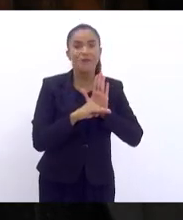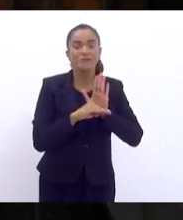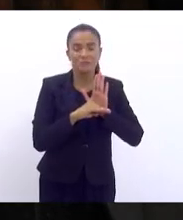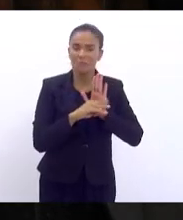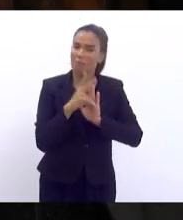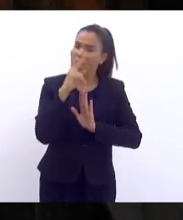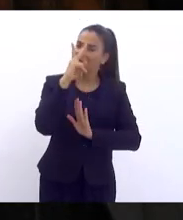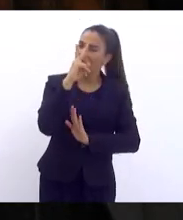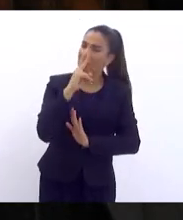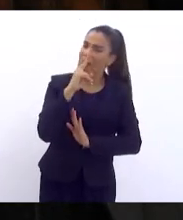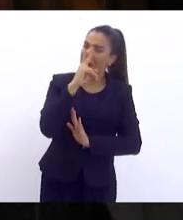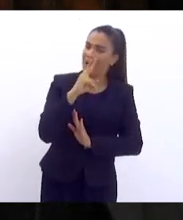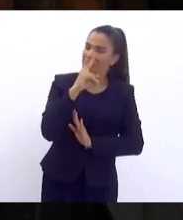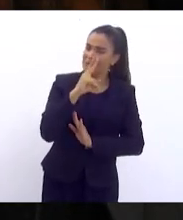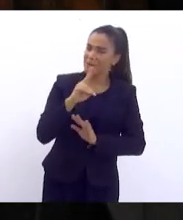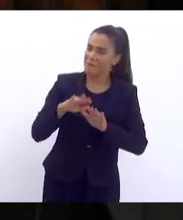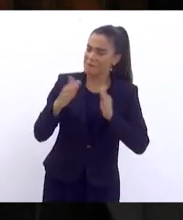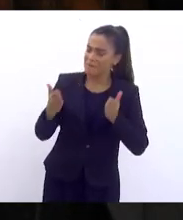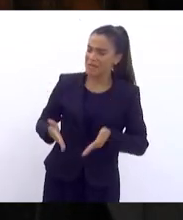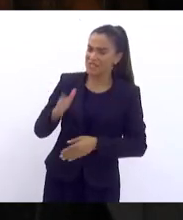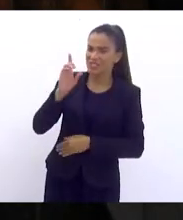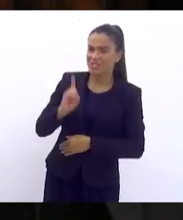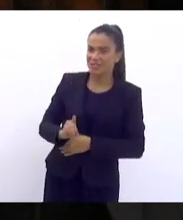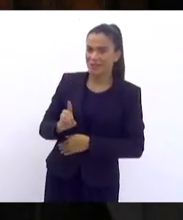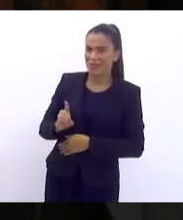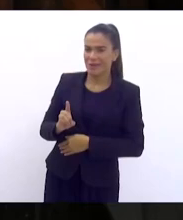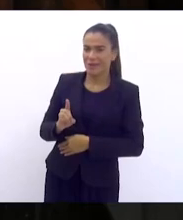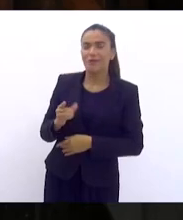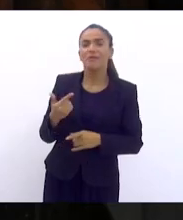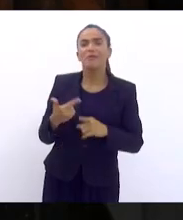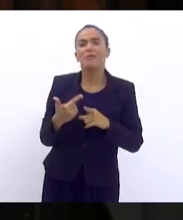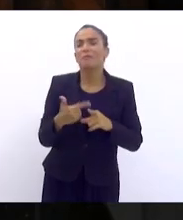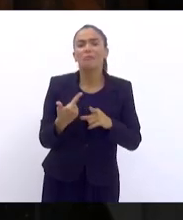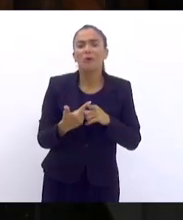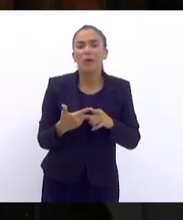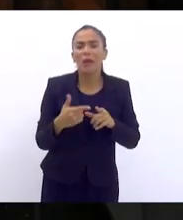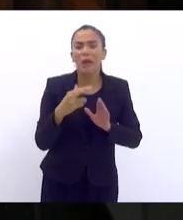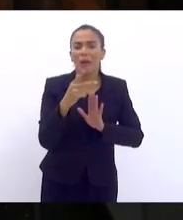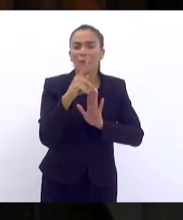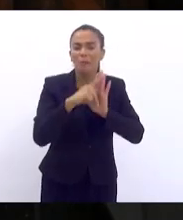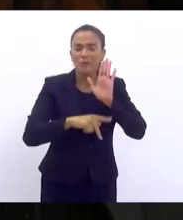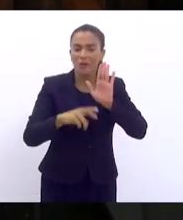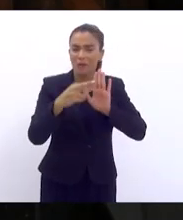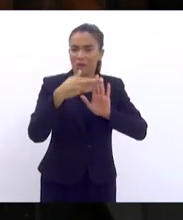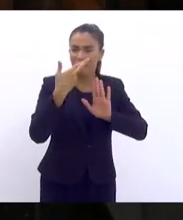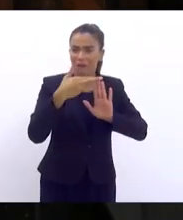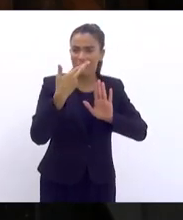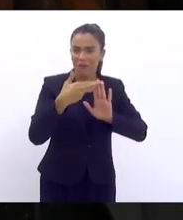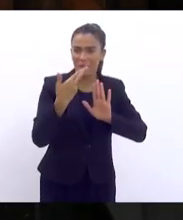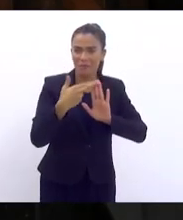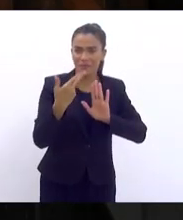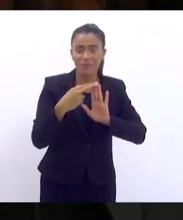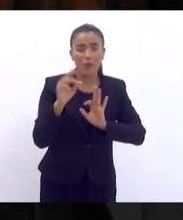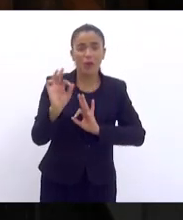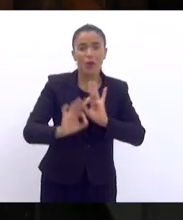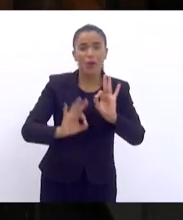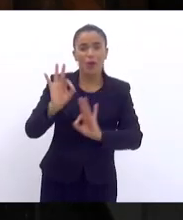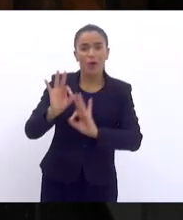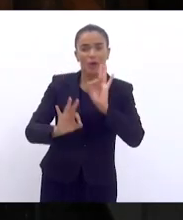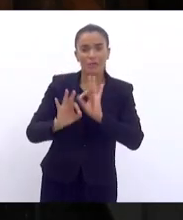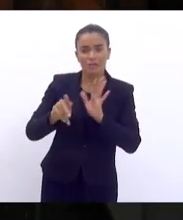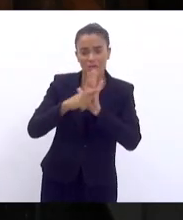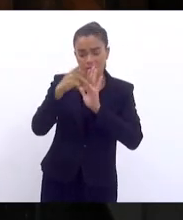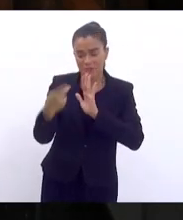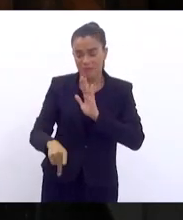parecer da mesa diretora. Por quê? O que trata o projeto de resolução? Da organização da